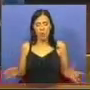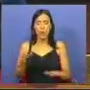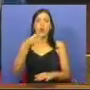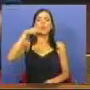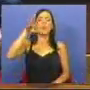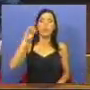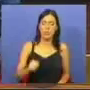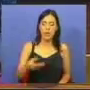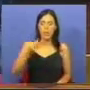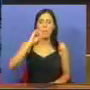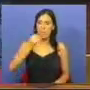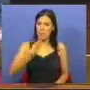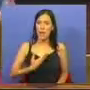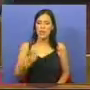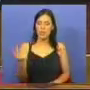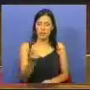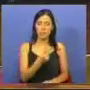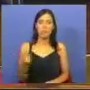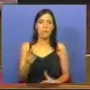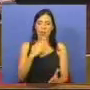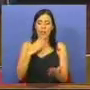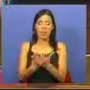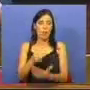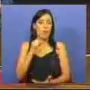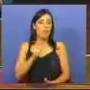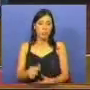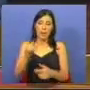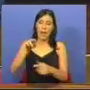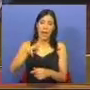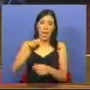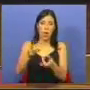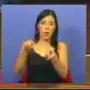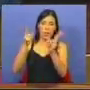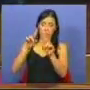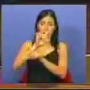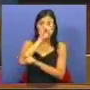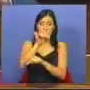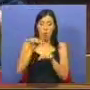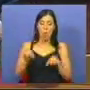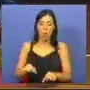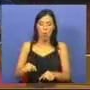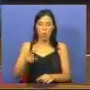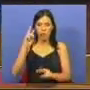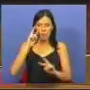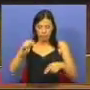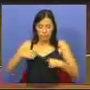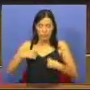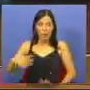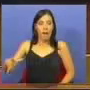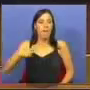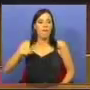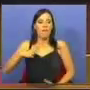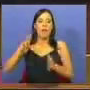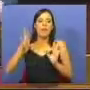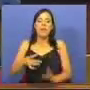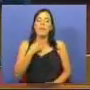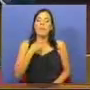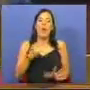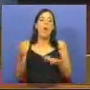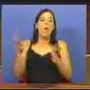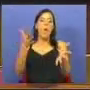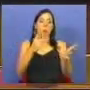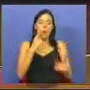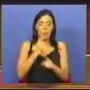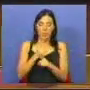socialistas, os socialdemocratas, que deram a mão aos neoliberais nestas questões, hoje têm que pôr a mão na consciência e perguntaram onde é que